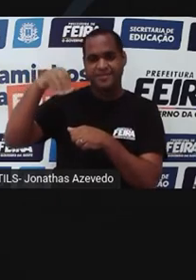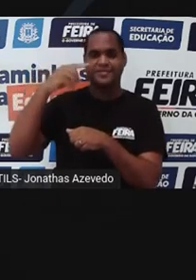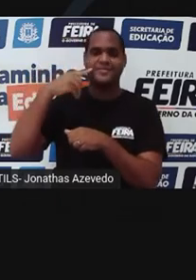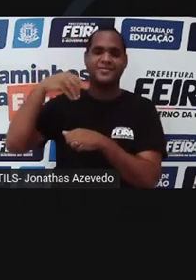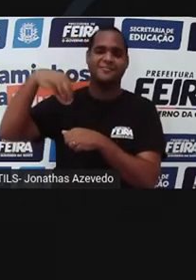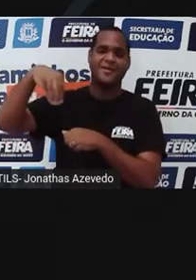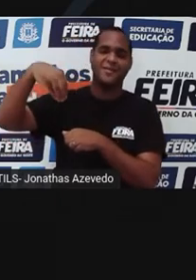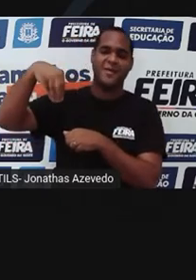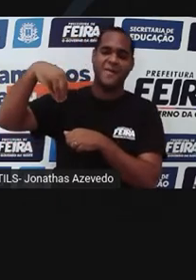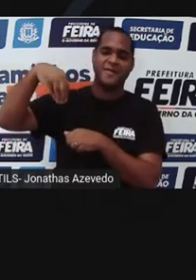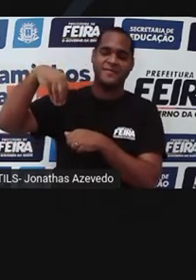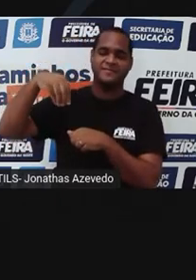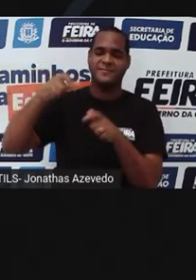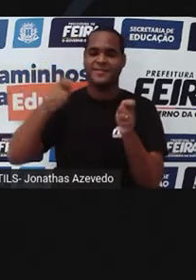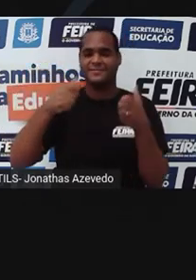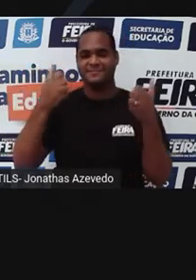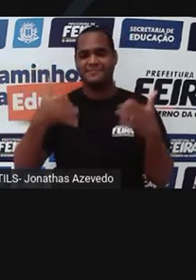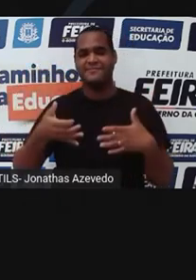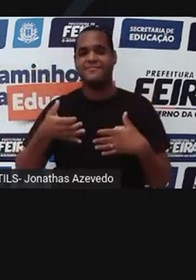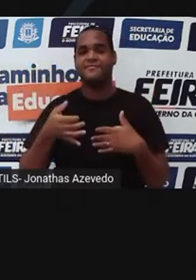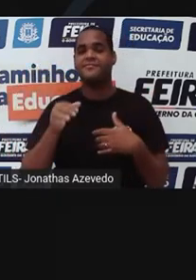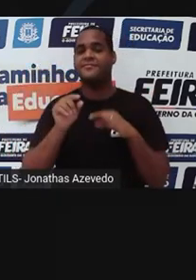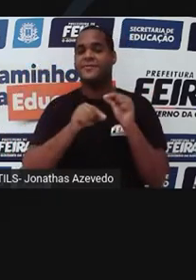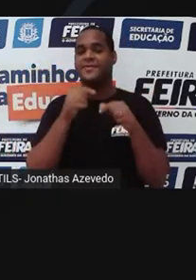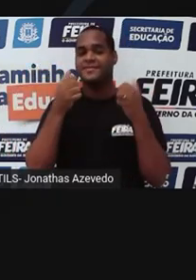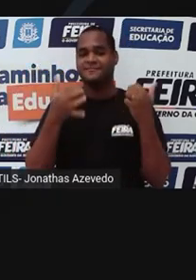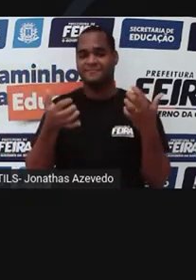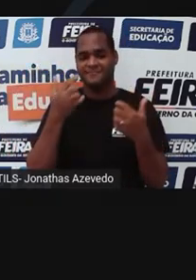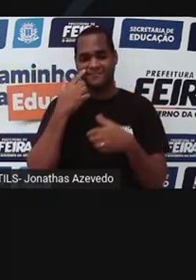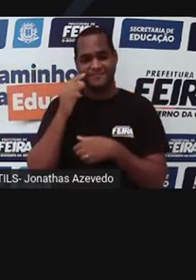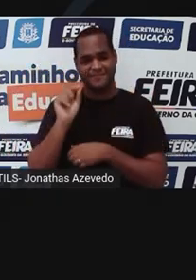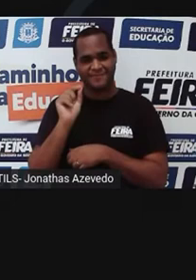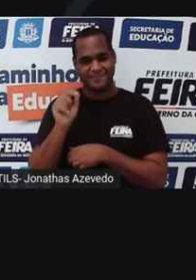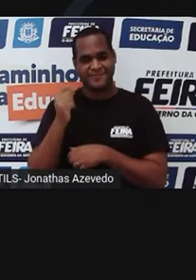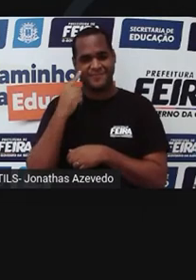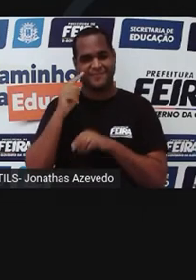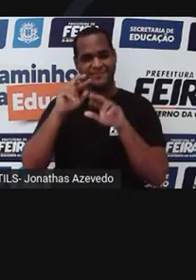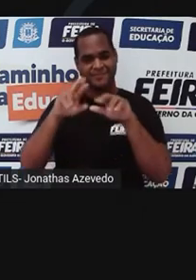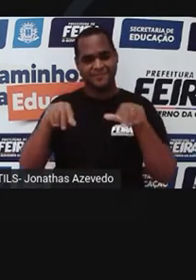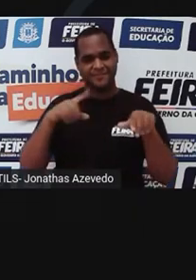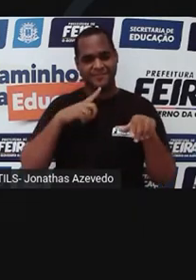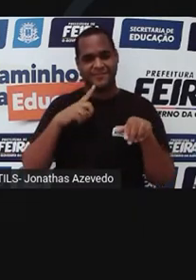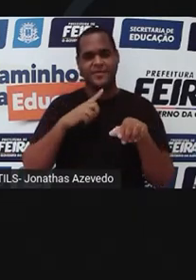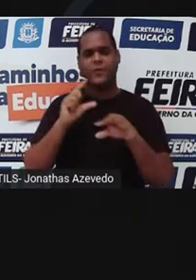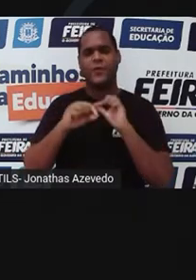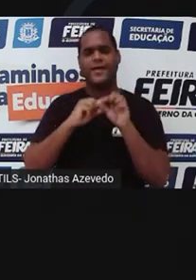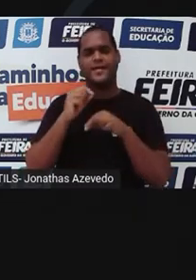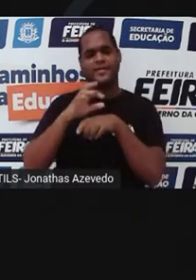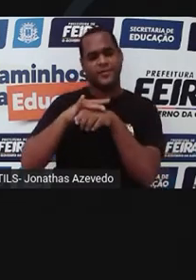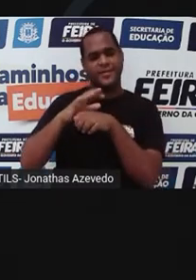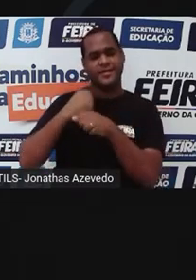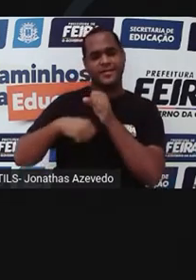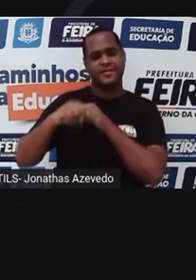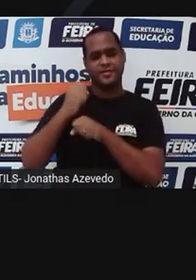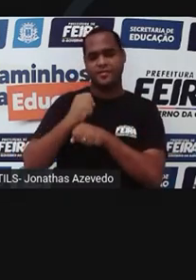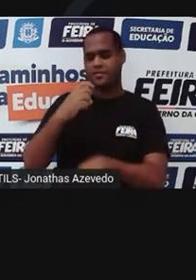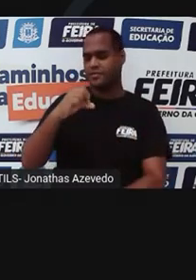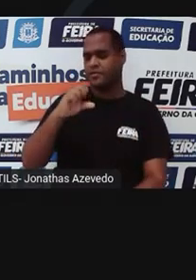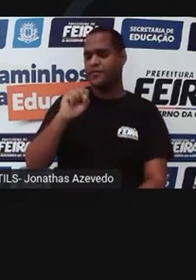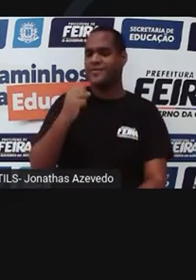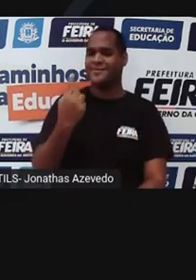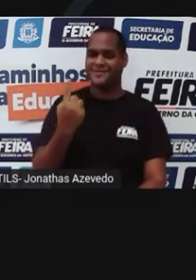no sininho aqui embaixo. Eu ouvi falar em AIDS pela primeira vez quando a doença apareceu, em 1981.